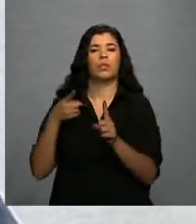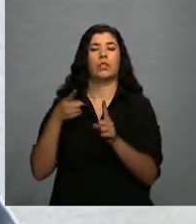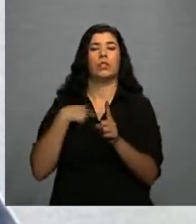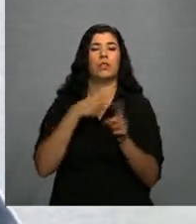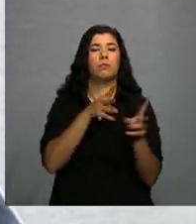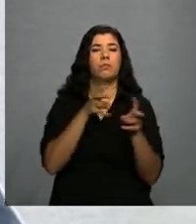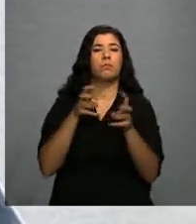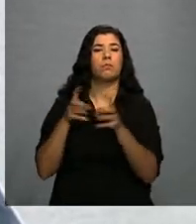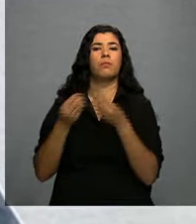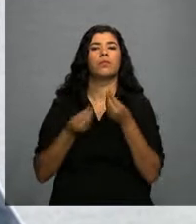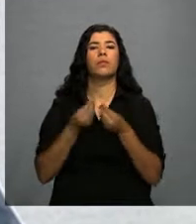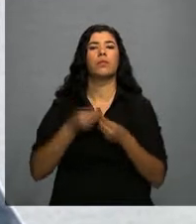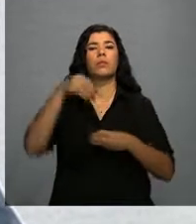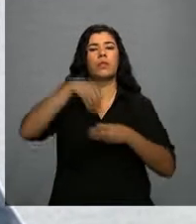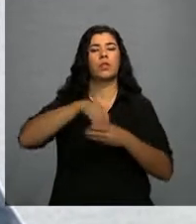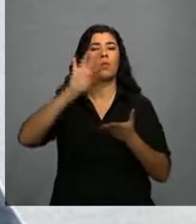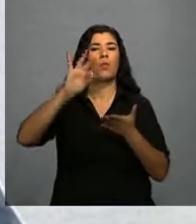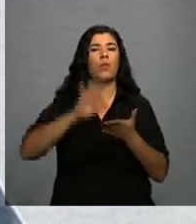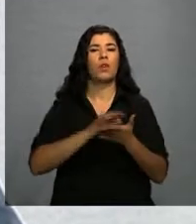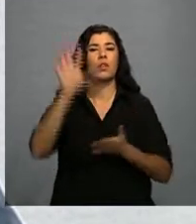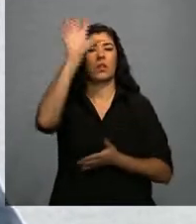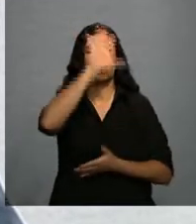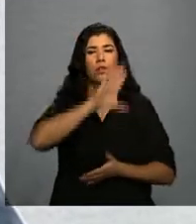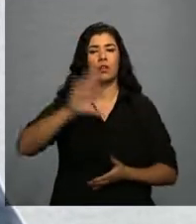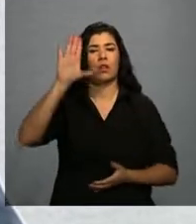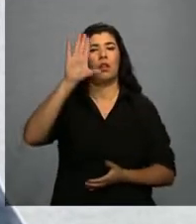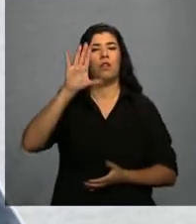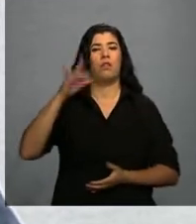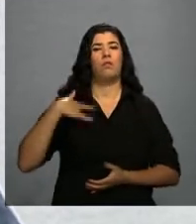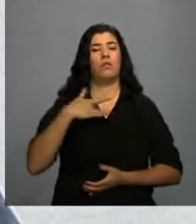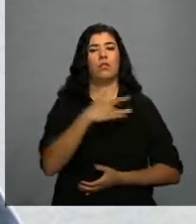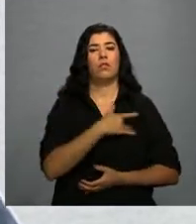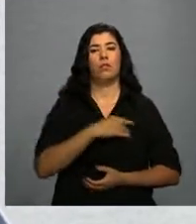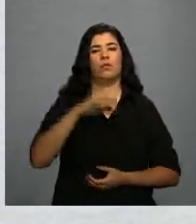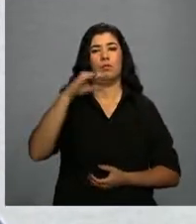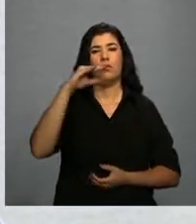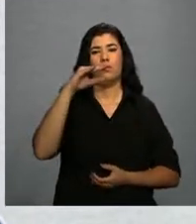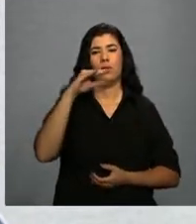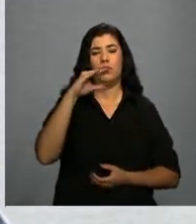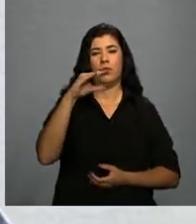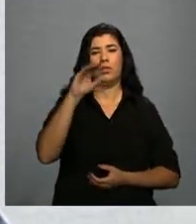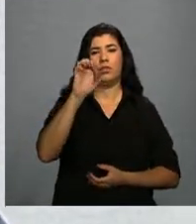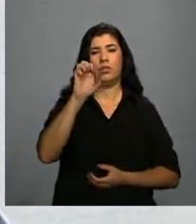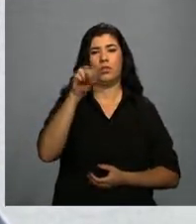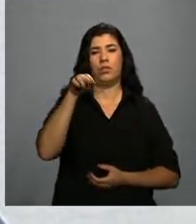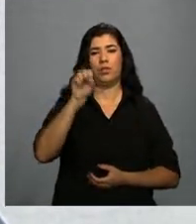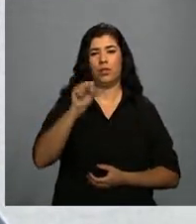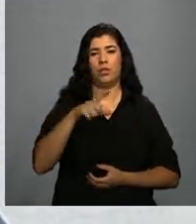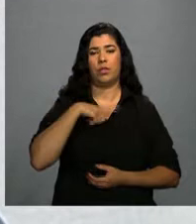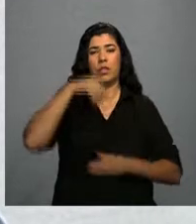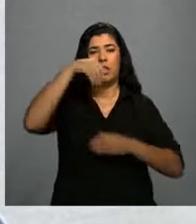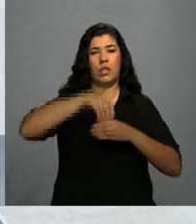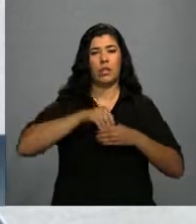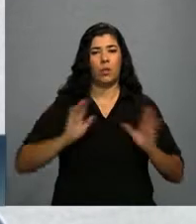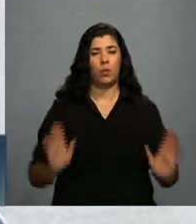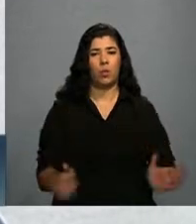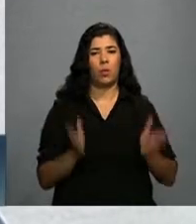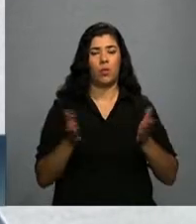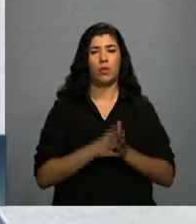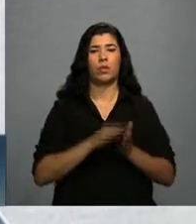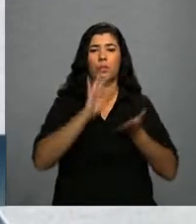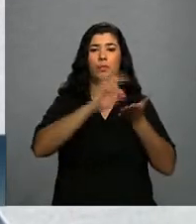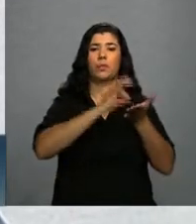Senex, que hoje é o nosso Cadastro Nacional de Estabelecimento de Saúde, que é o que nós precisamos fomentar na atualização desses